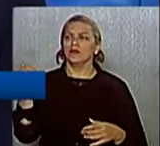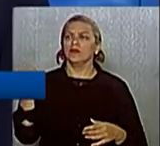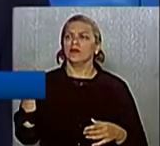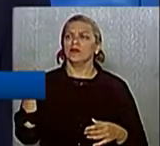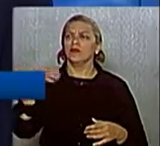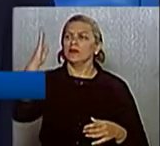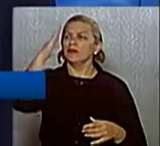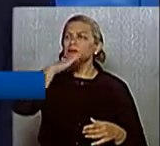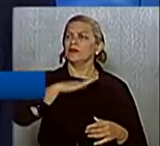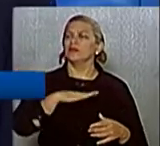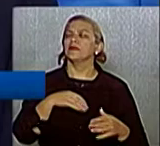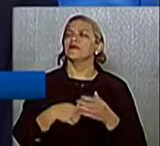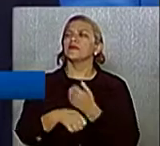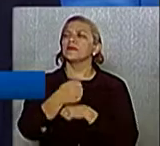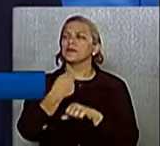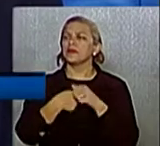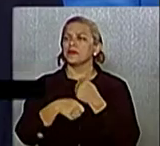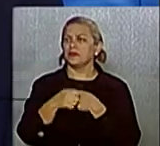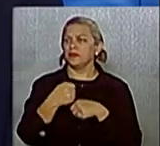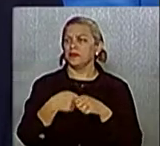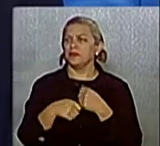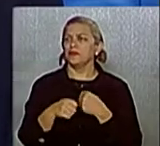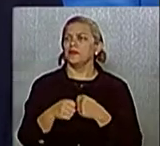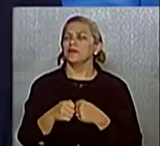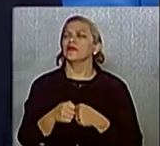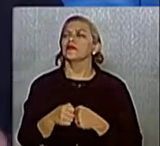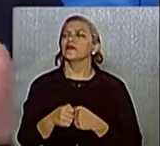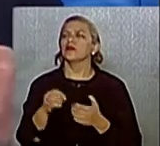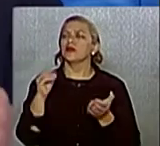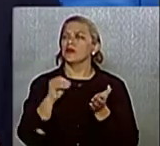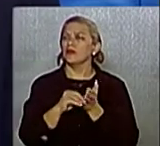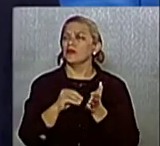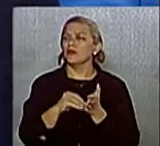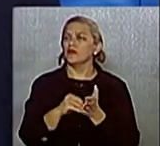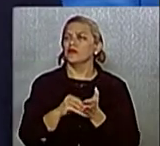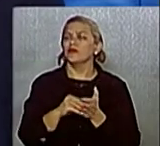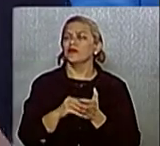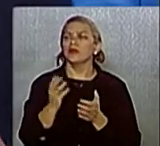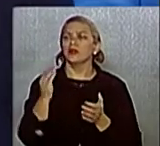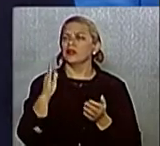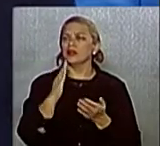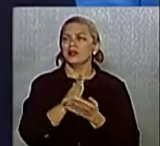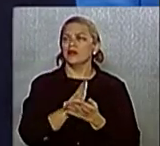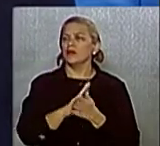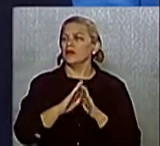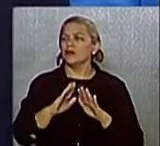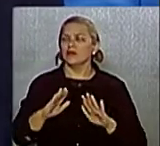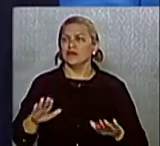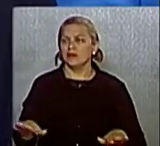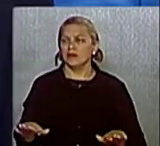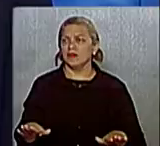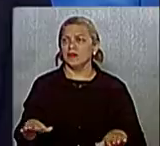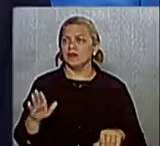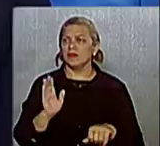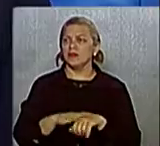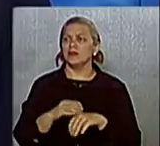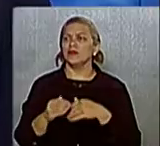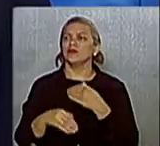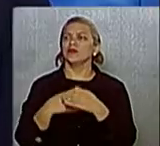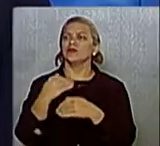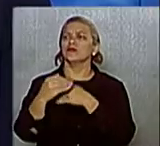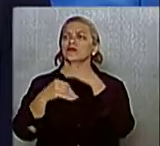não quebra. Ela presta o mau serviço ao cidadão. Continuamos evoluindo na qualidade de vida.